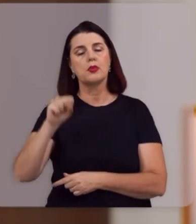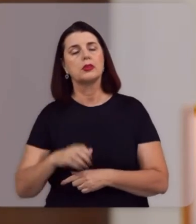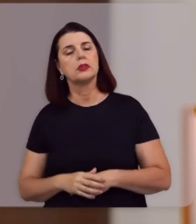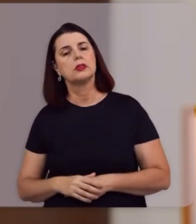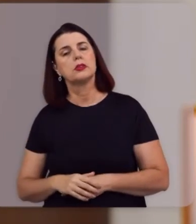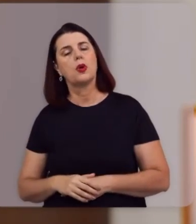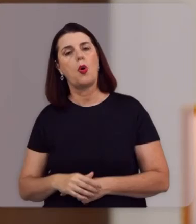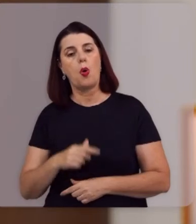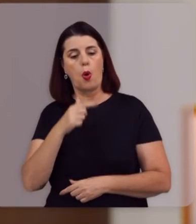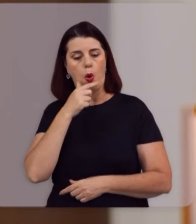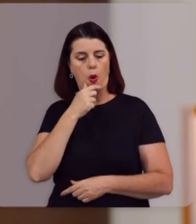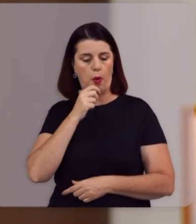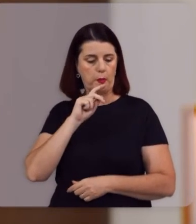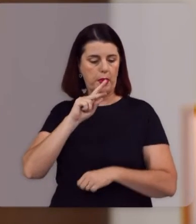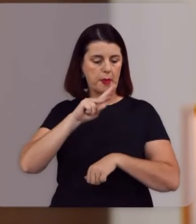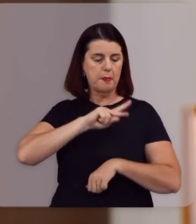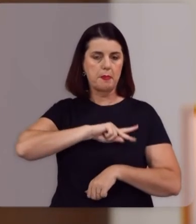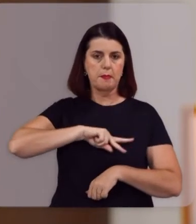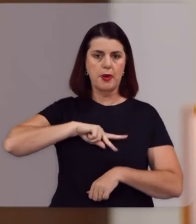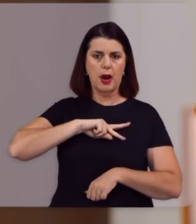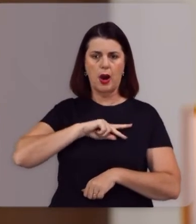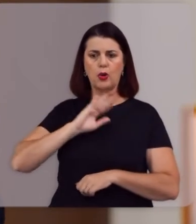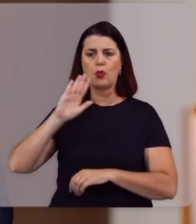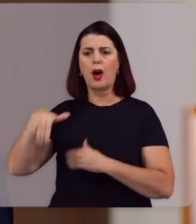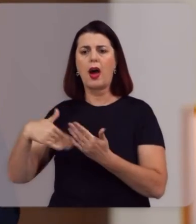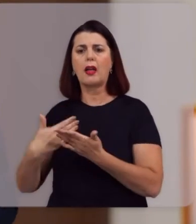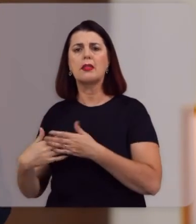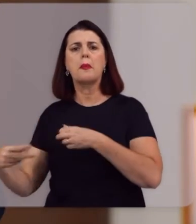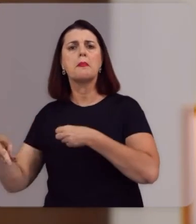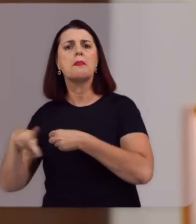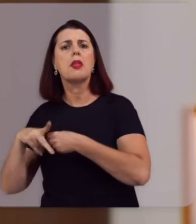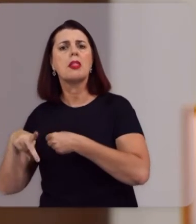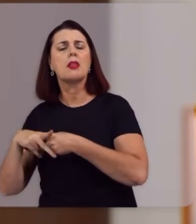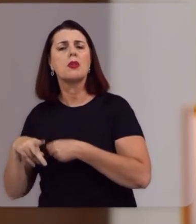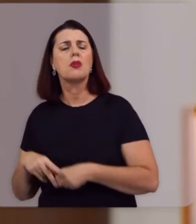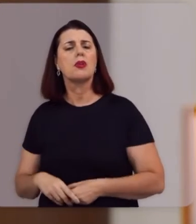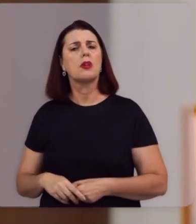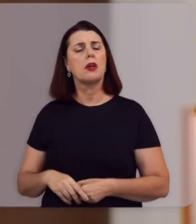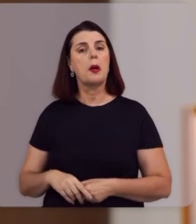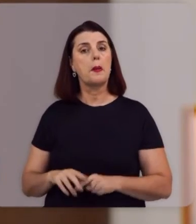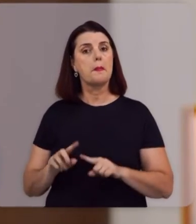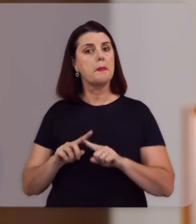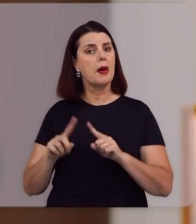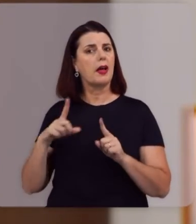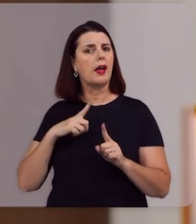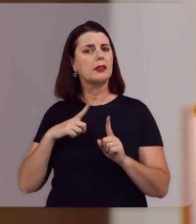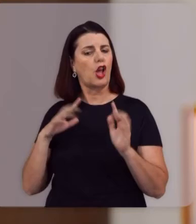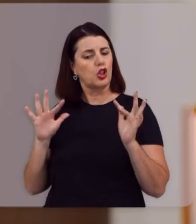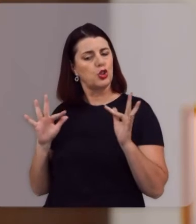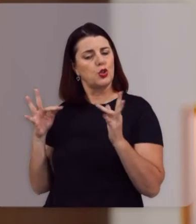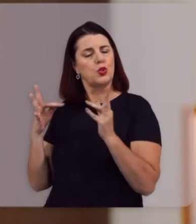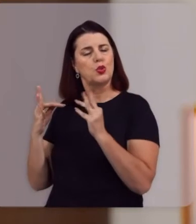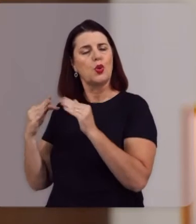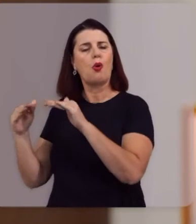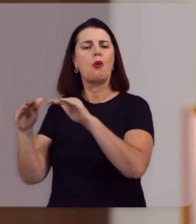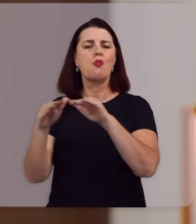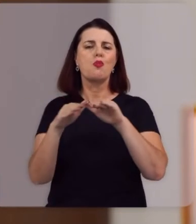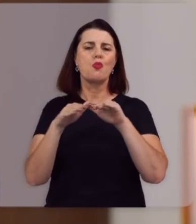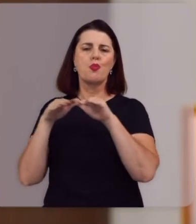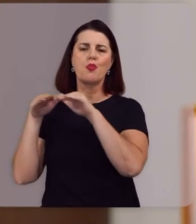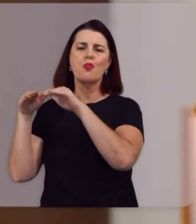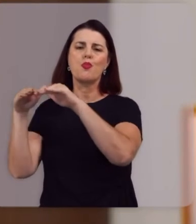Paulo Ao iletrado Apóstolo Pedro Mas há uma Total harmonia